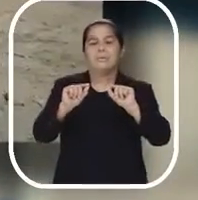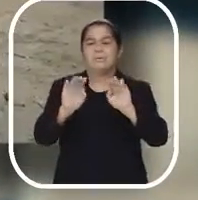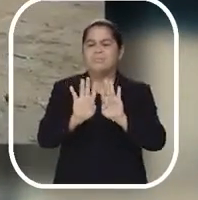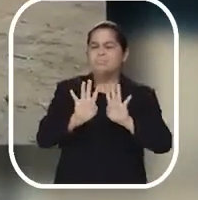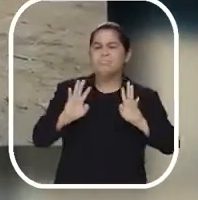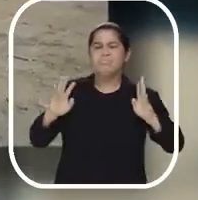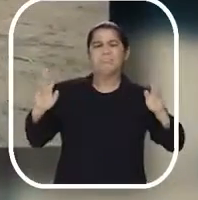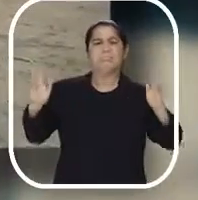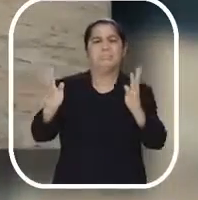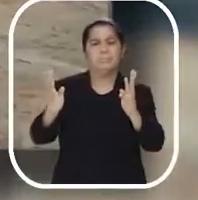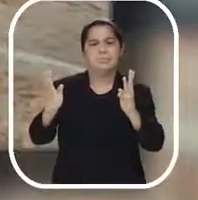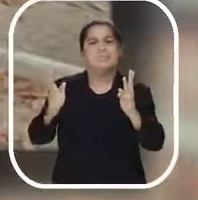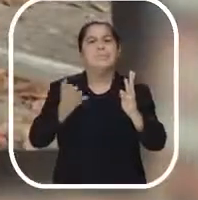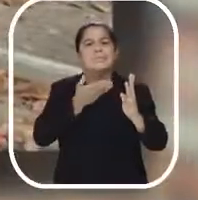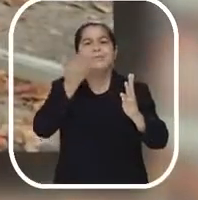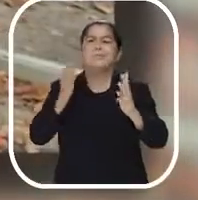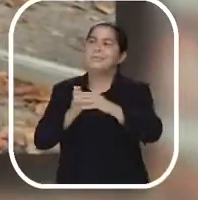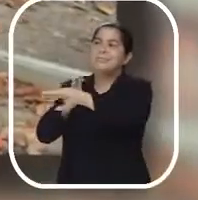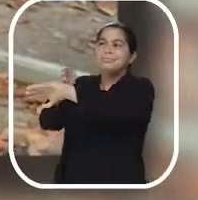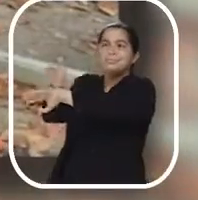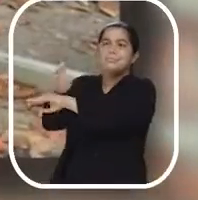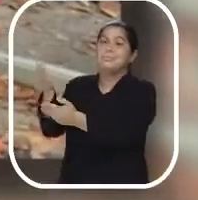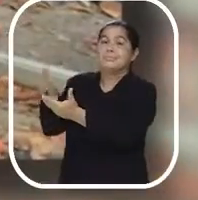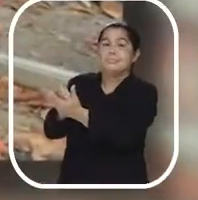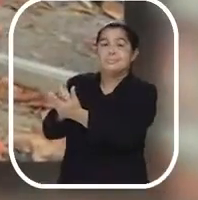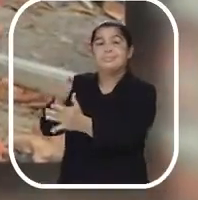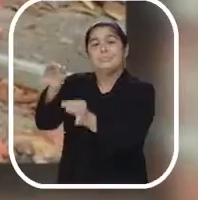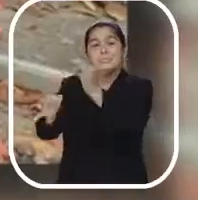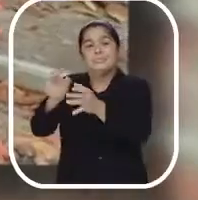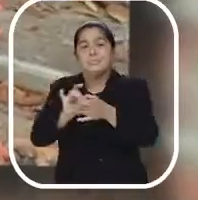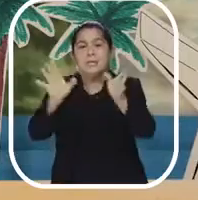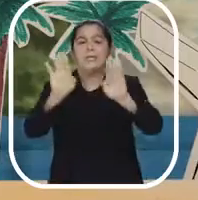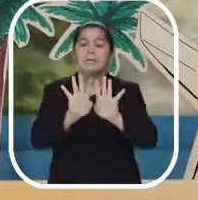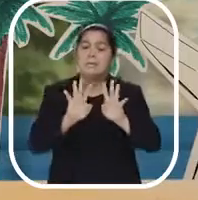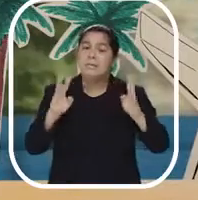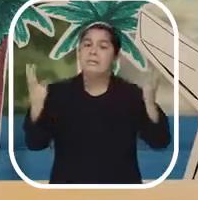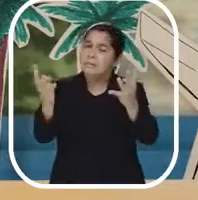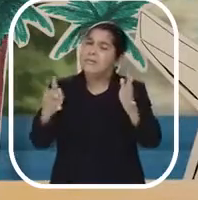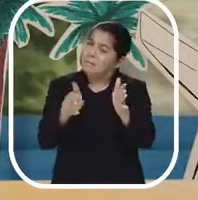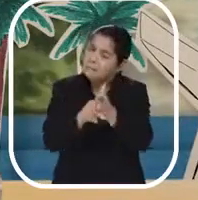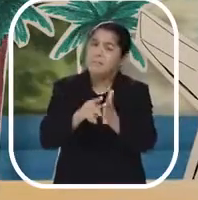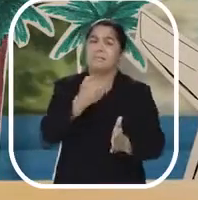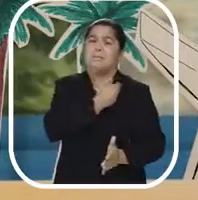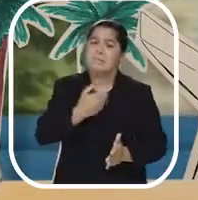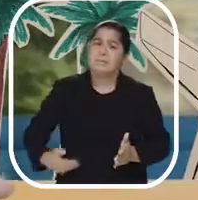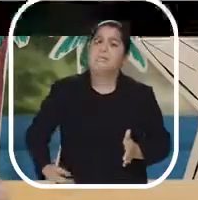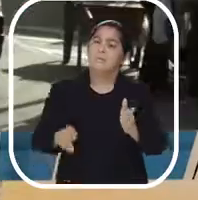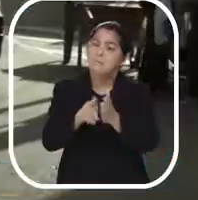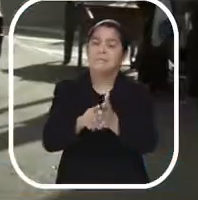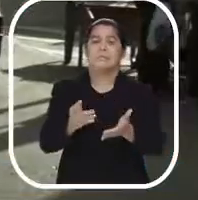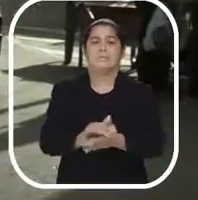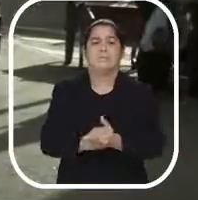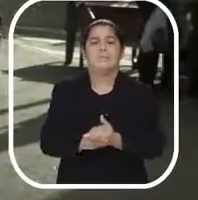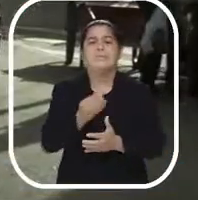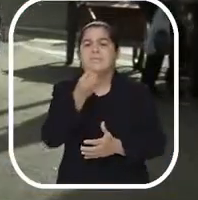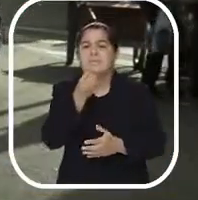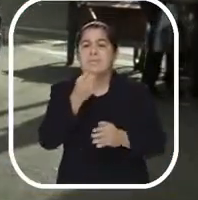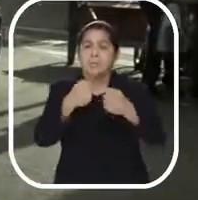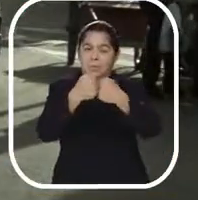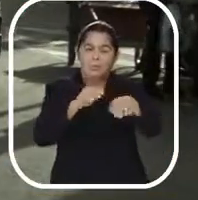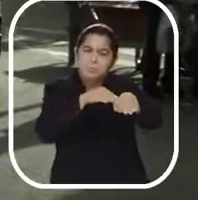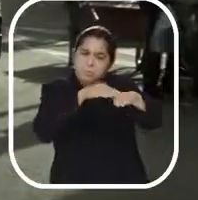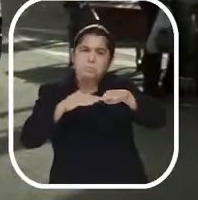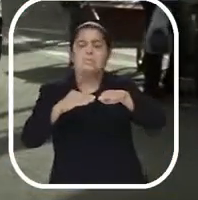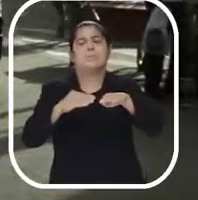cercando o local. E nós tivemos que recorrer à justiça para liberar uma área que já pertencia ao Estado. Se tivesse